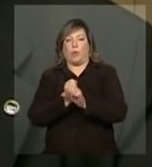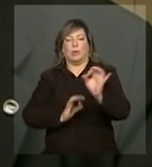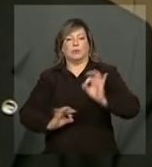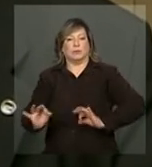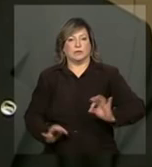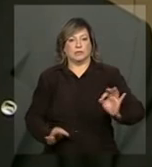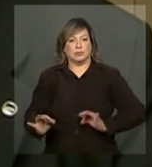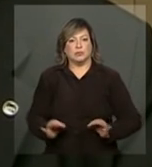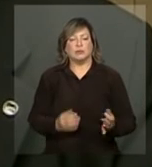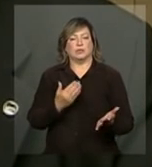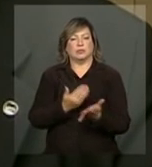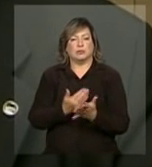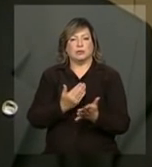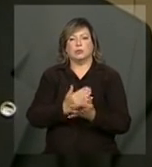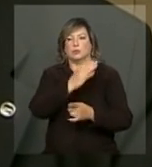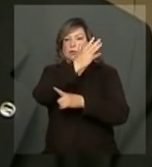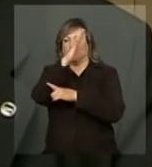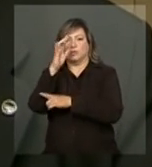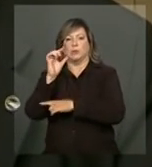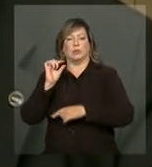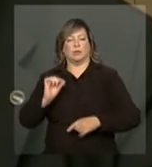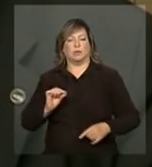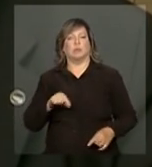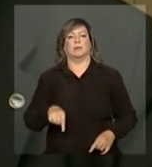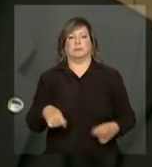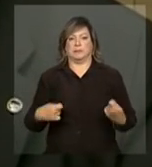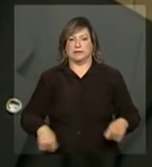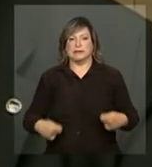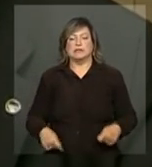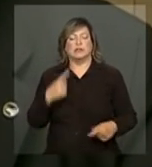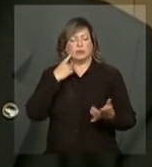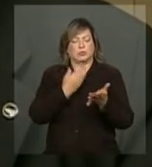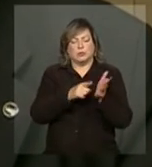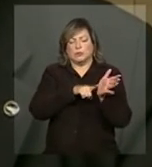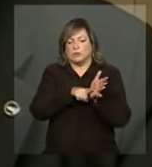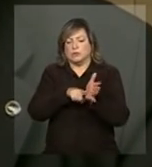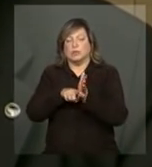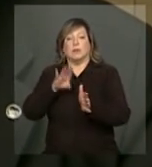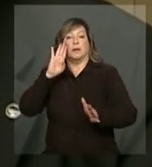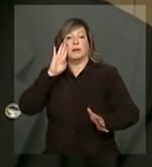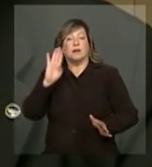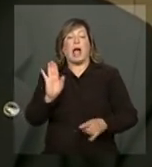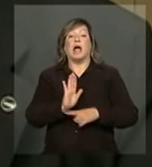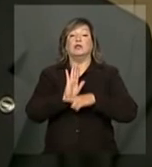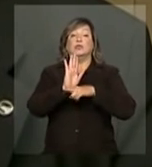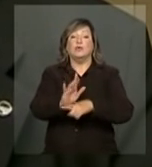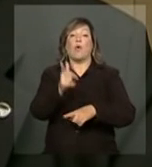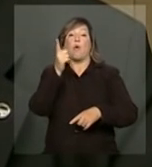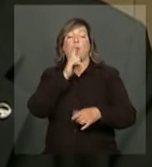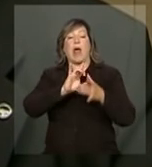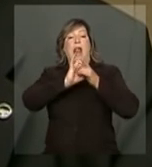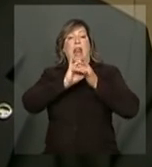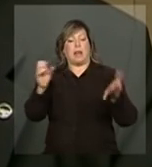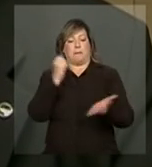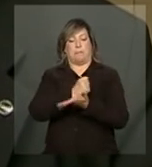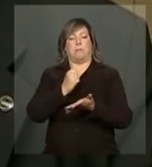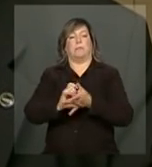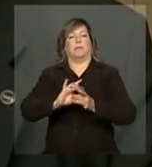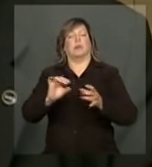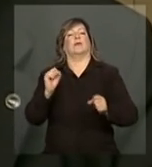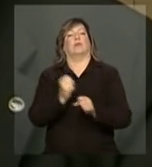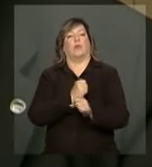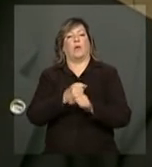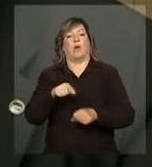chamamos de dois estudos ambientais, que é o IA-RIMA, que são estudos fundamentais para permitir o licenciamento das usinas.